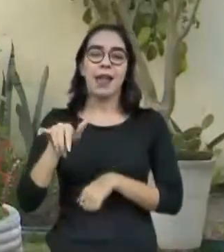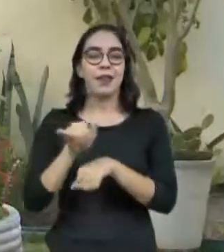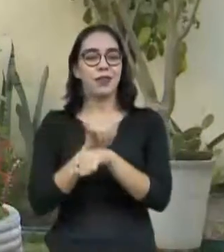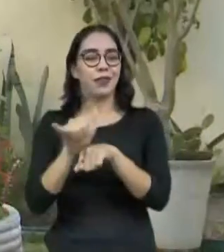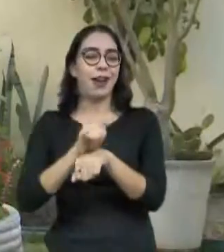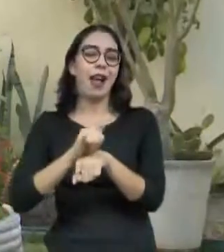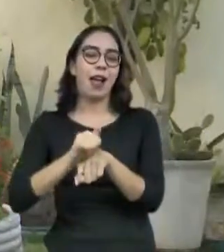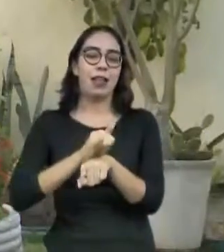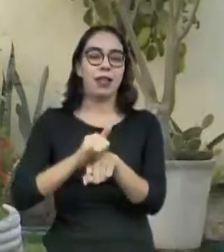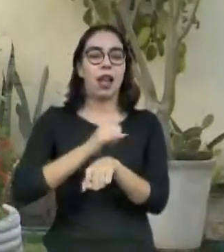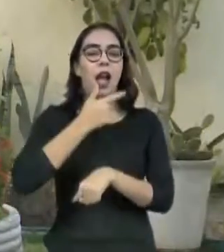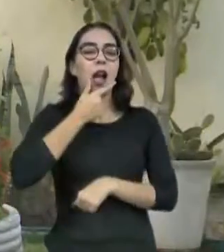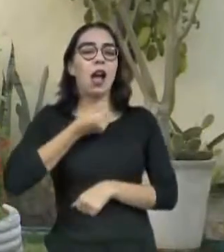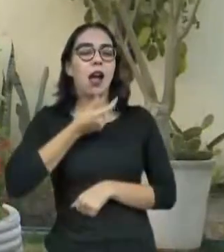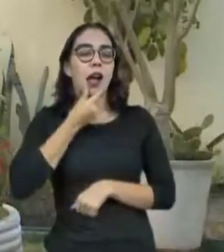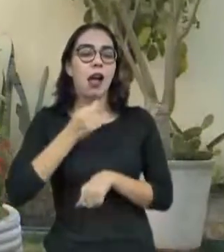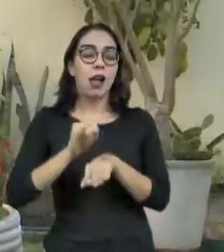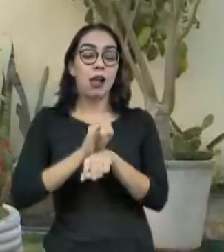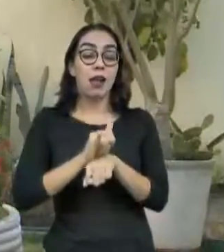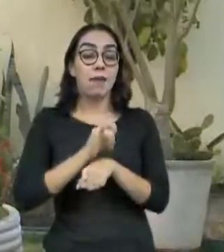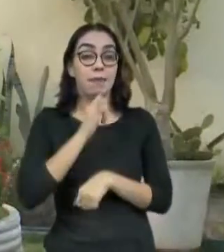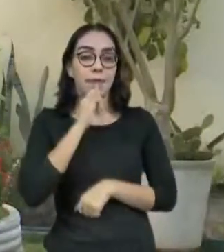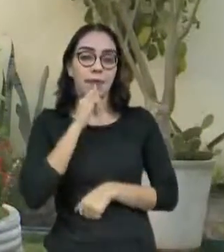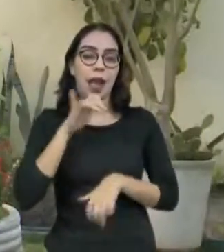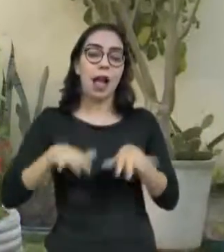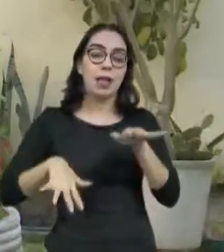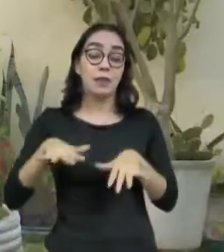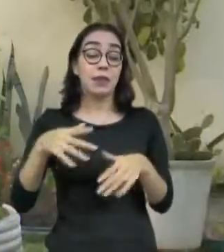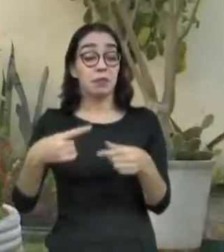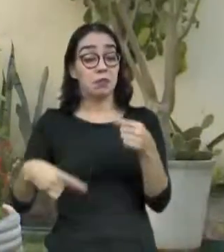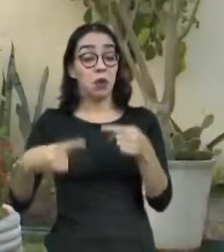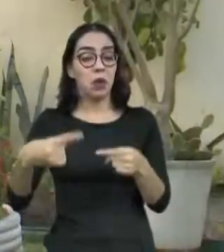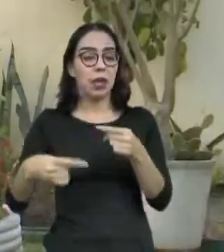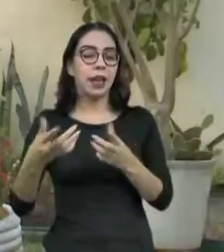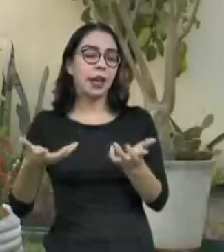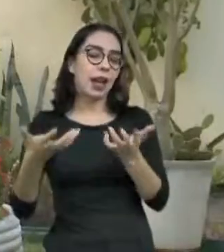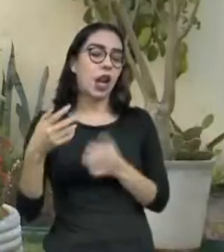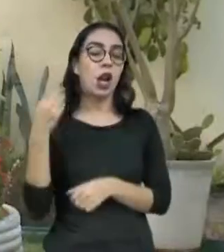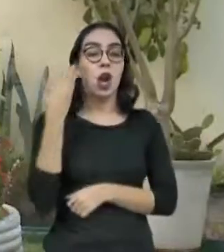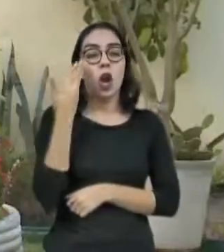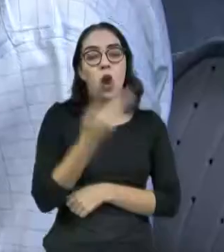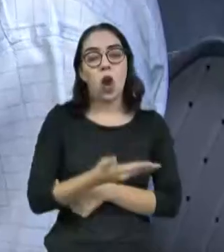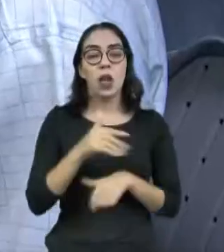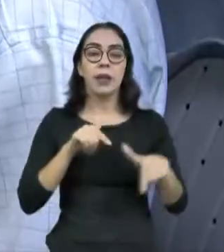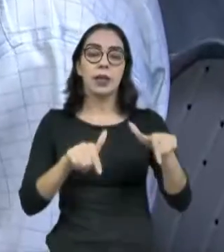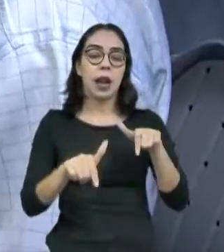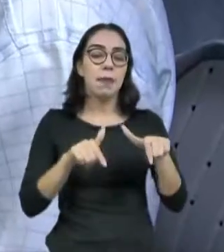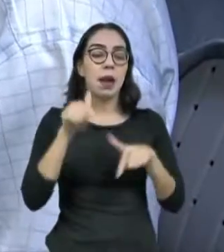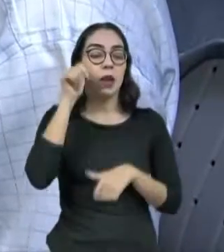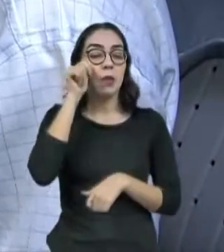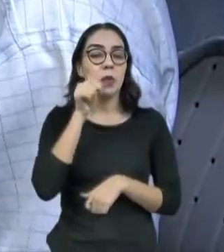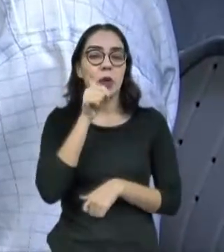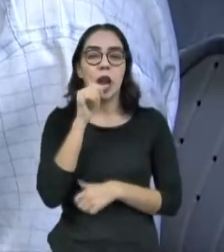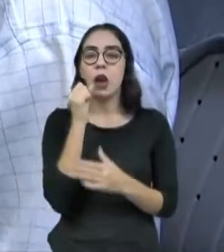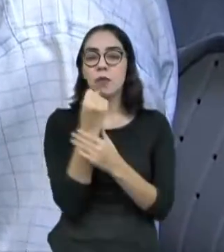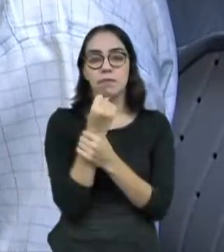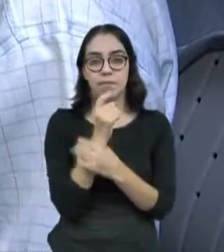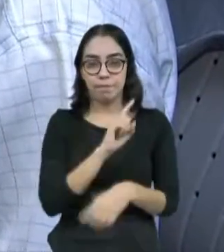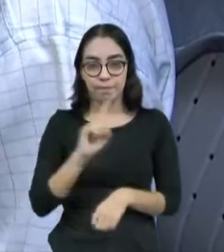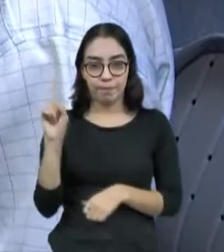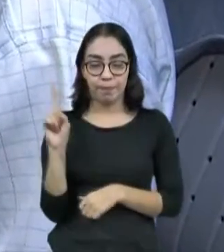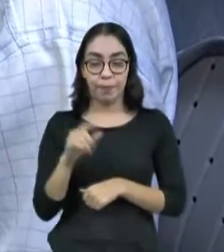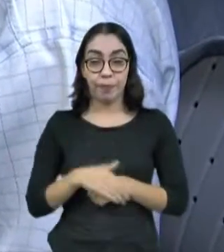estratégia, por exemplo, política, né? Para descredibilizar o trabalho daquela mulher. Os dados da FENAG